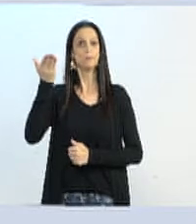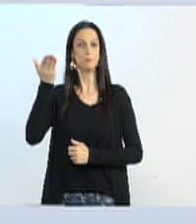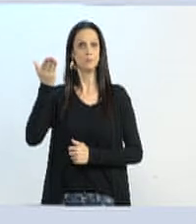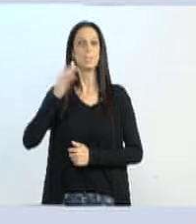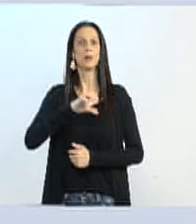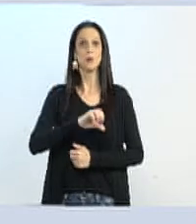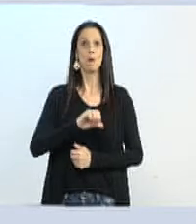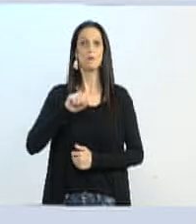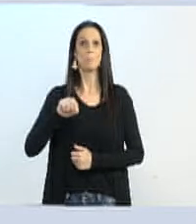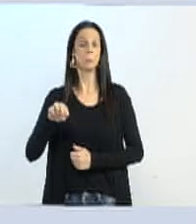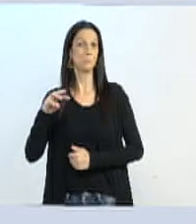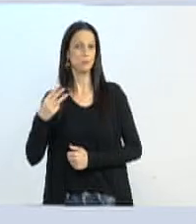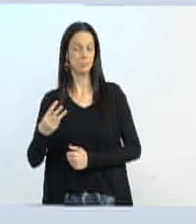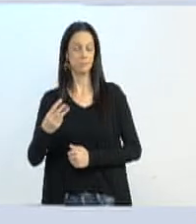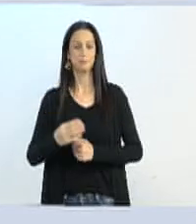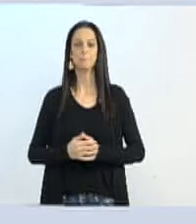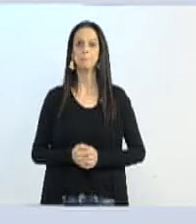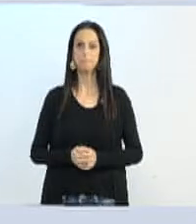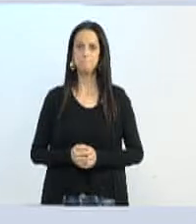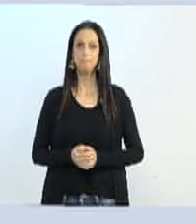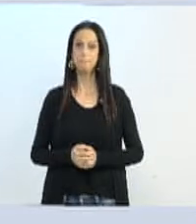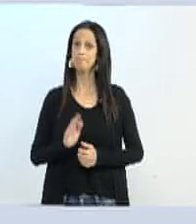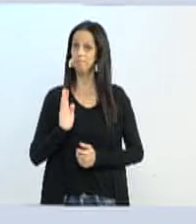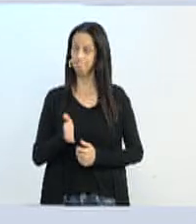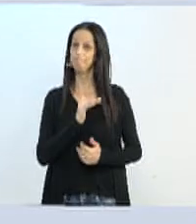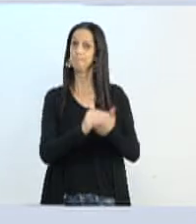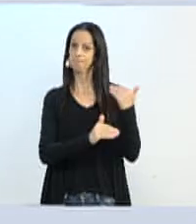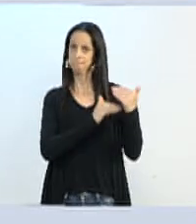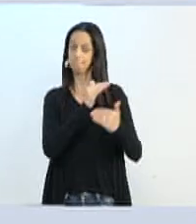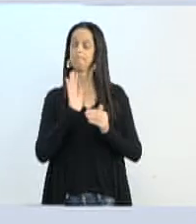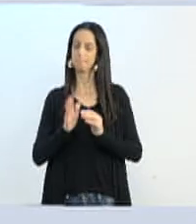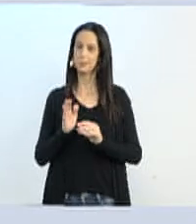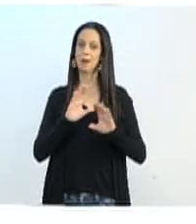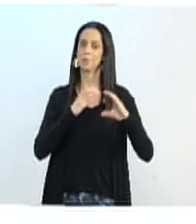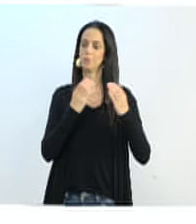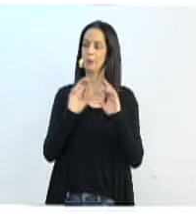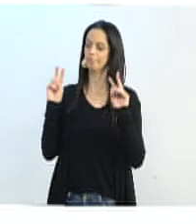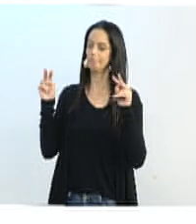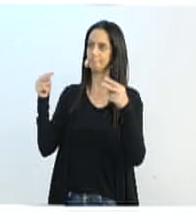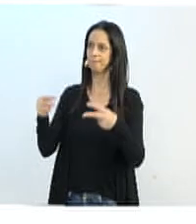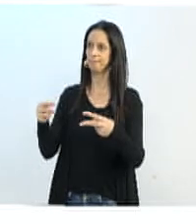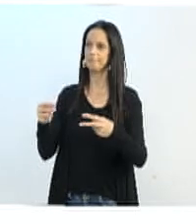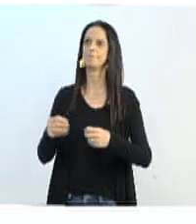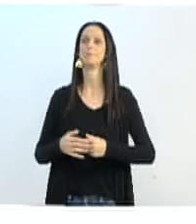tem 9.3. Ou seja, já temos o reconhecimento da comunidade de forma geral.